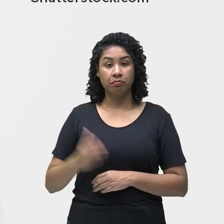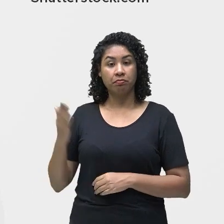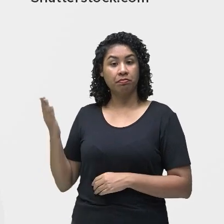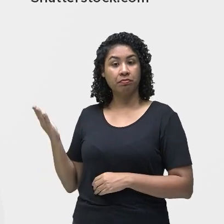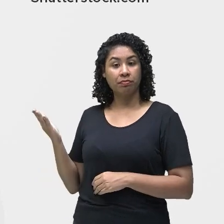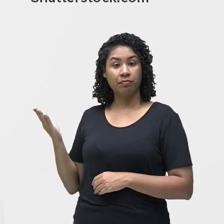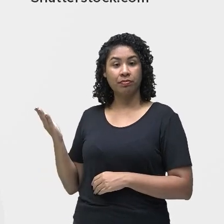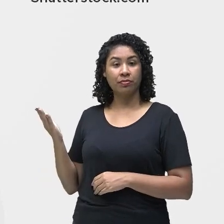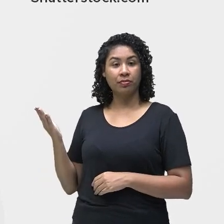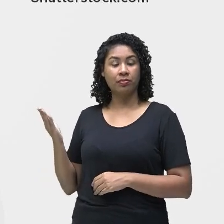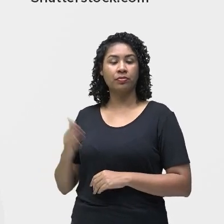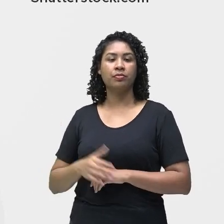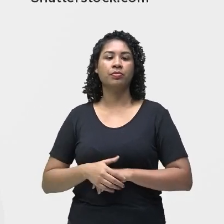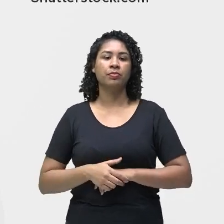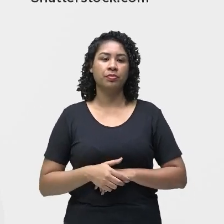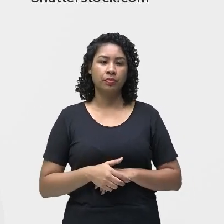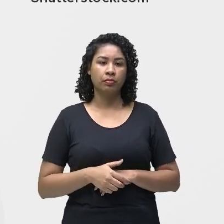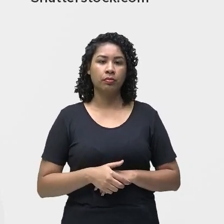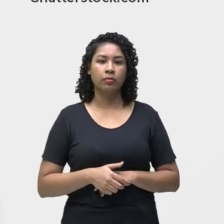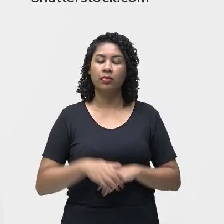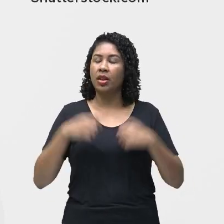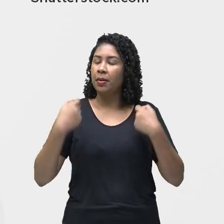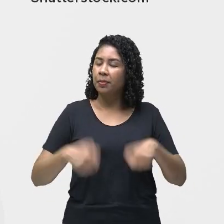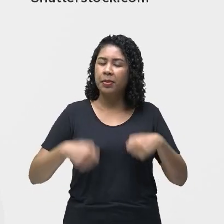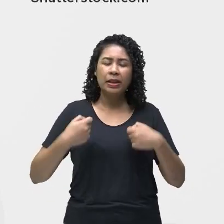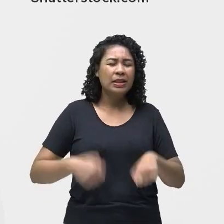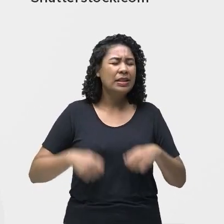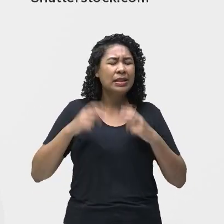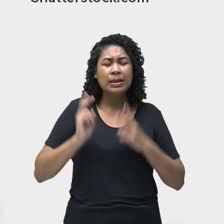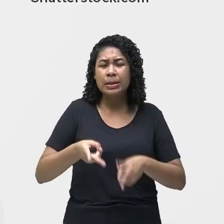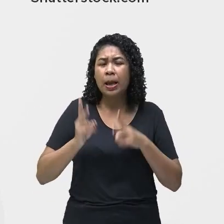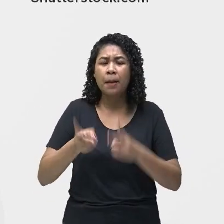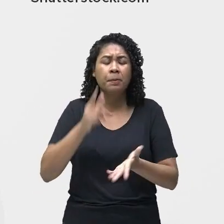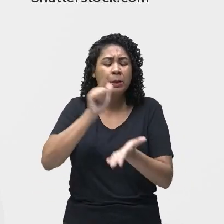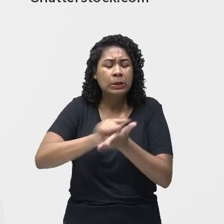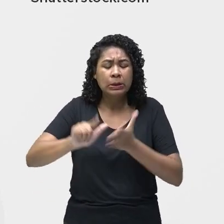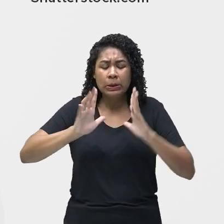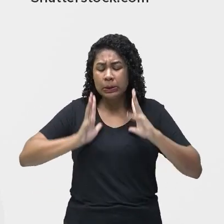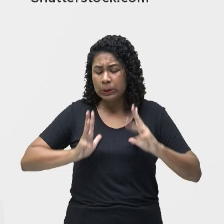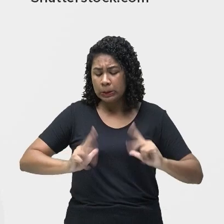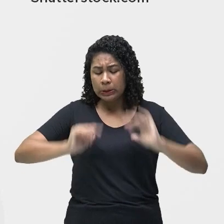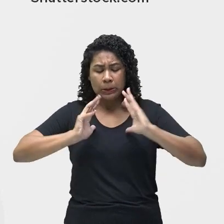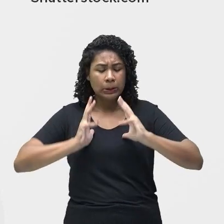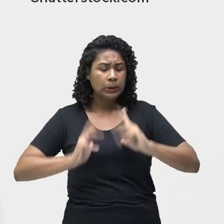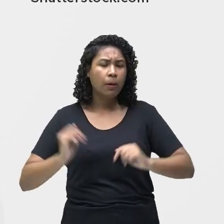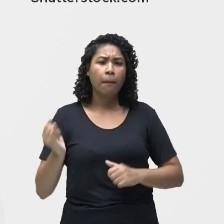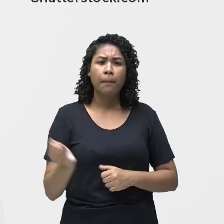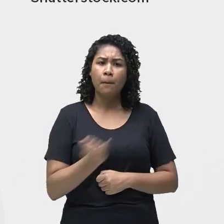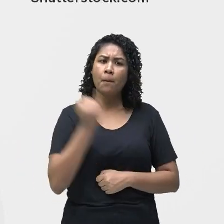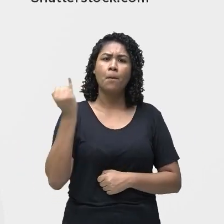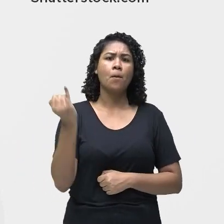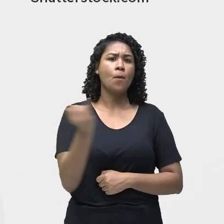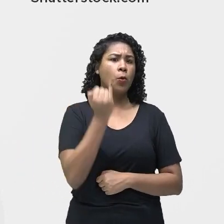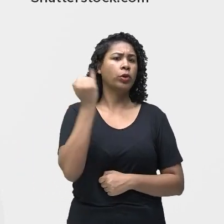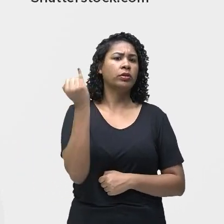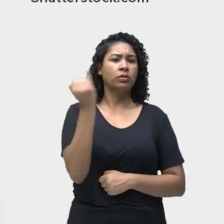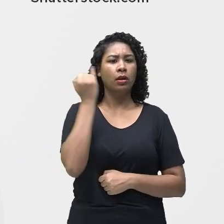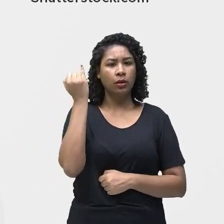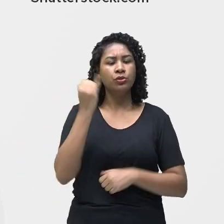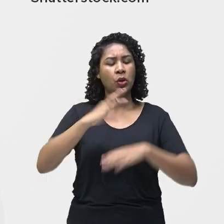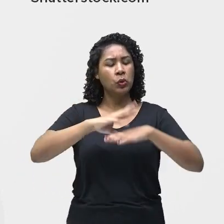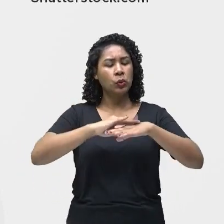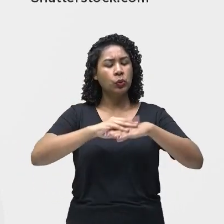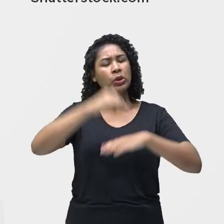tem aí, sempre, a higienização está sempre na frente pra que a gente possa evitar essas doenças.